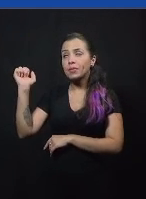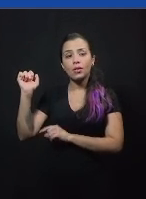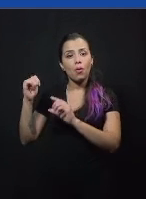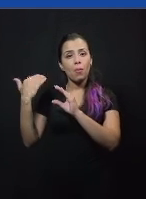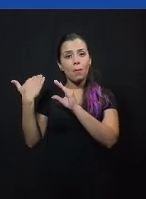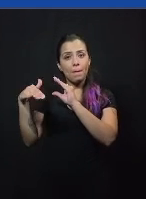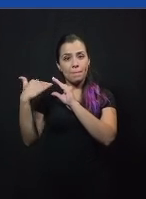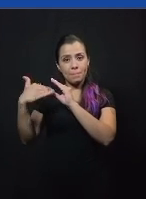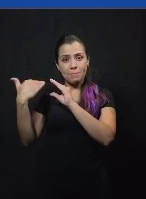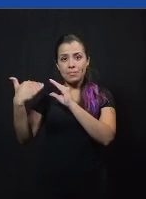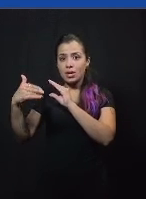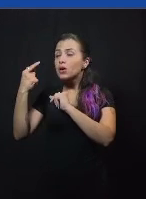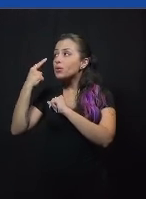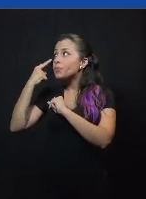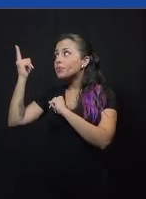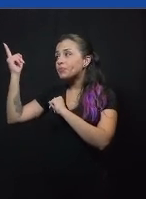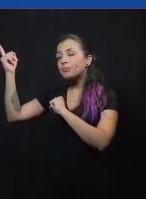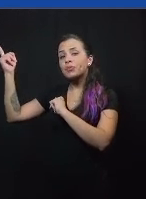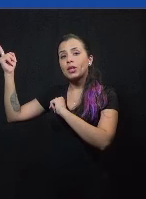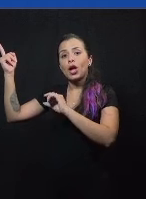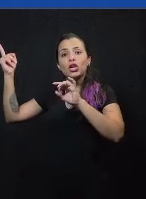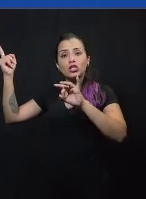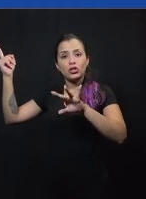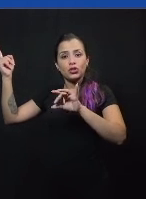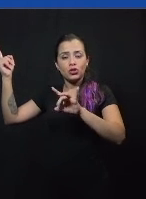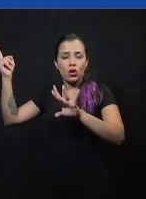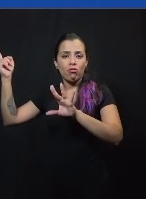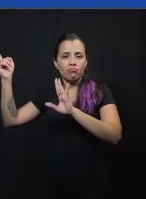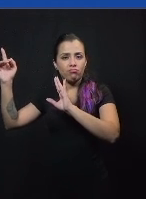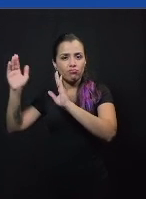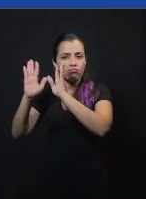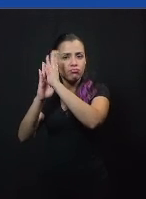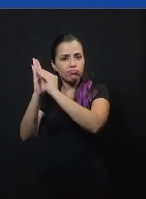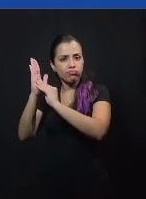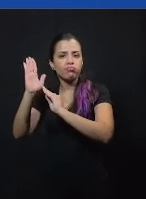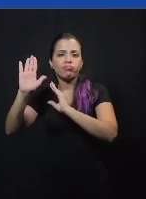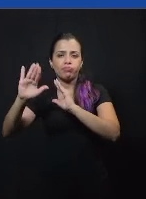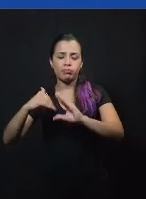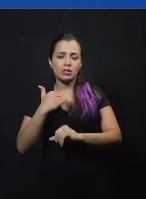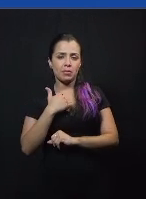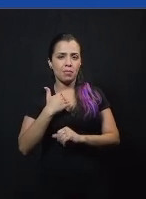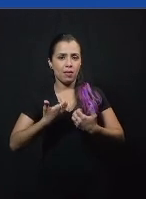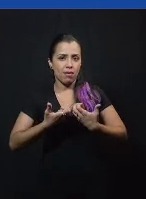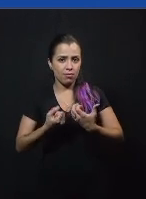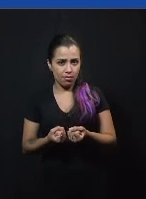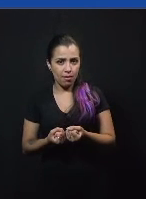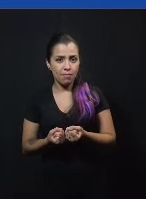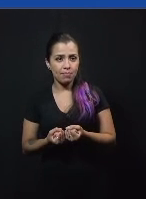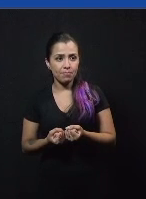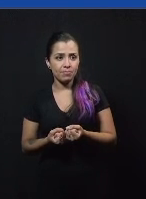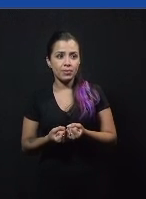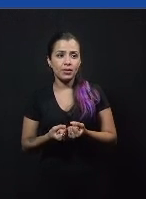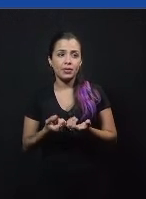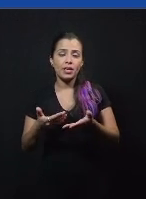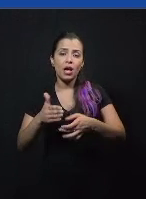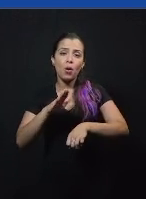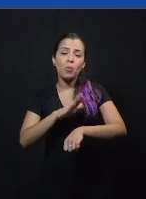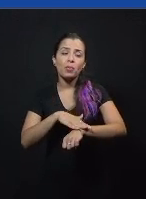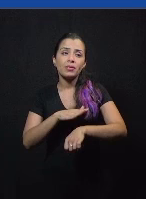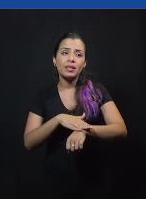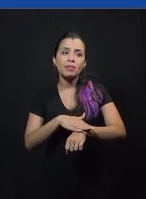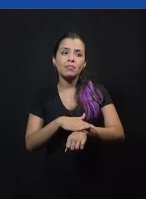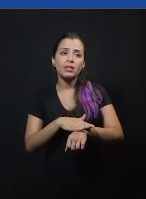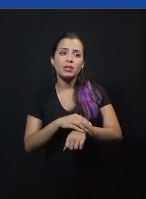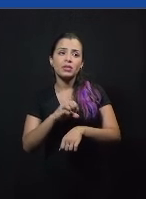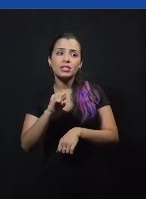disponível lá nesse material do clube que a Rubi perguntou aqui no chat e a gente queria deixar um tempinho para caso